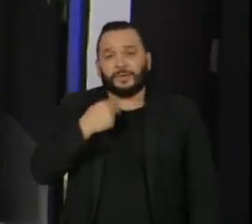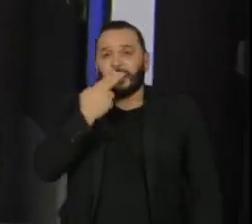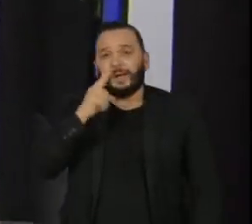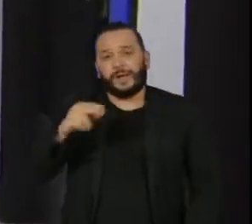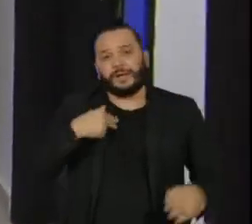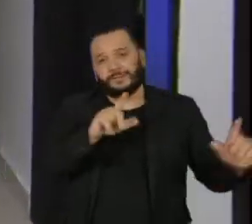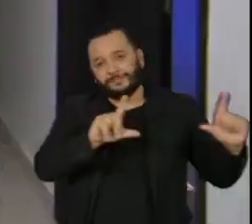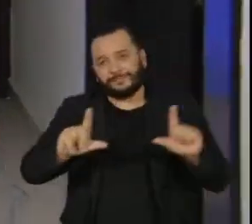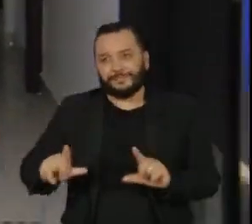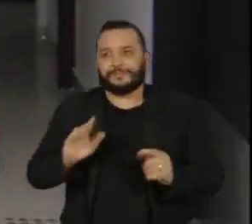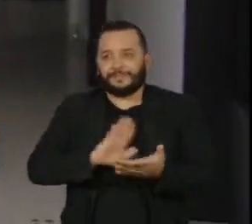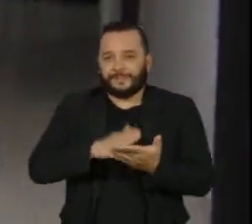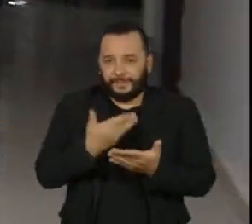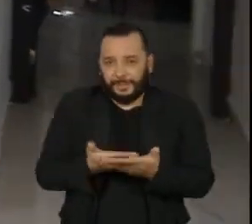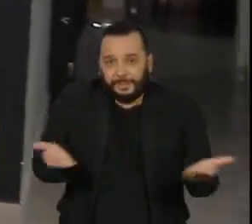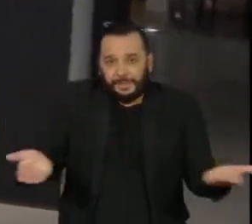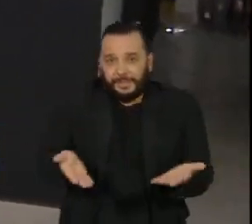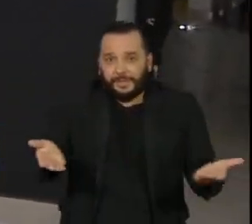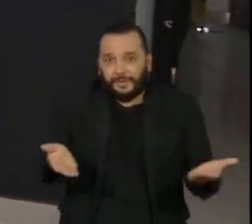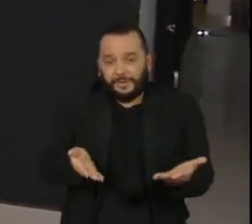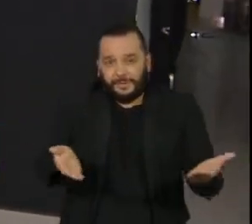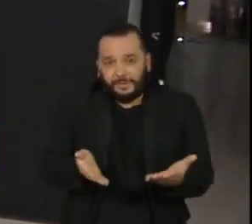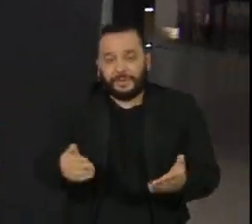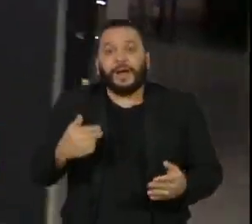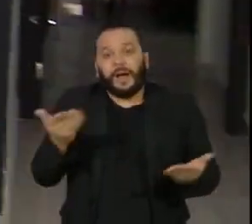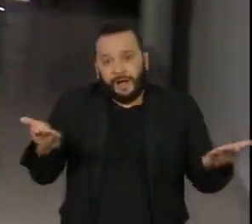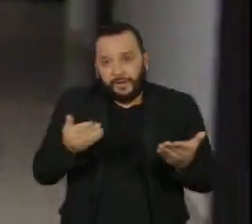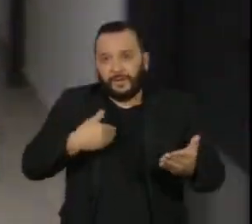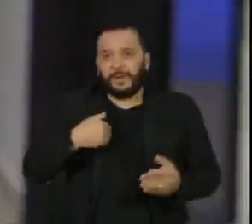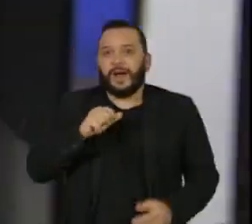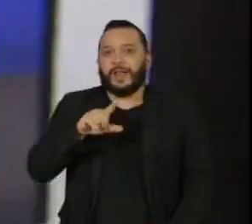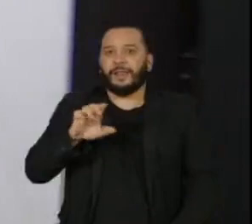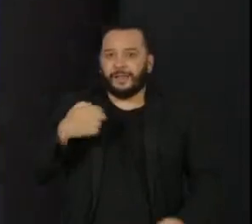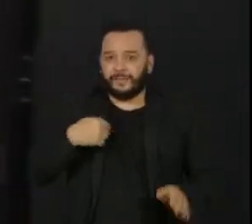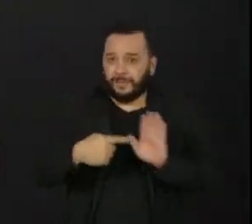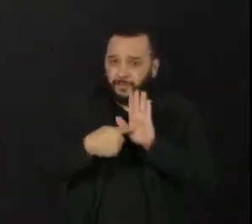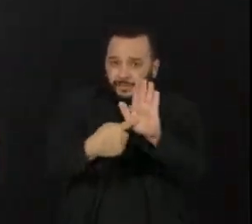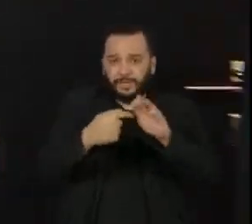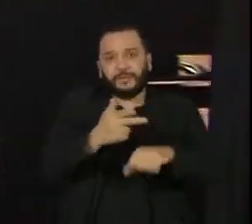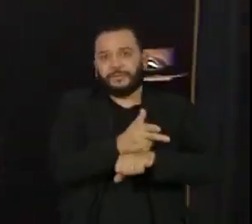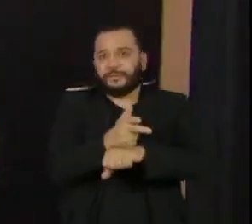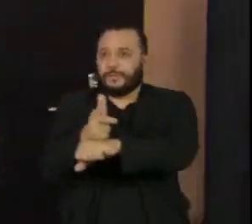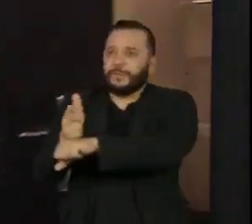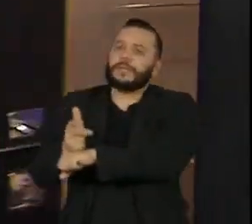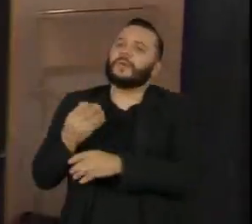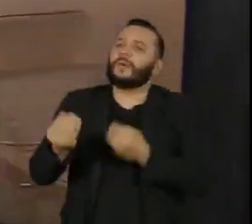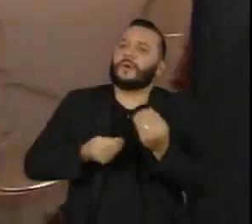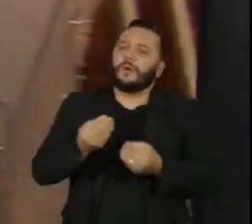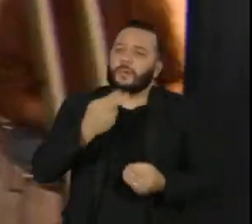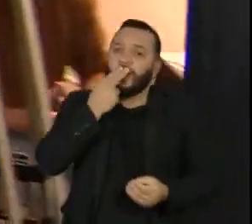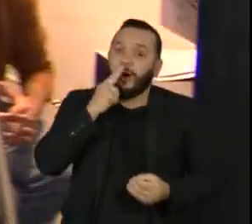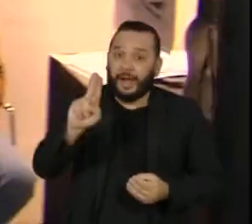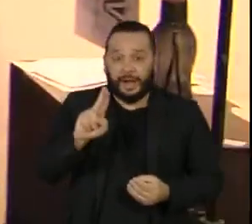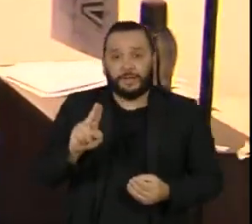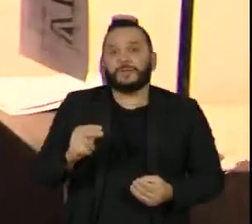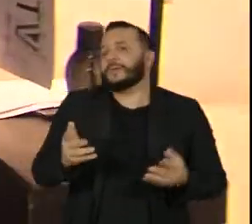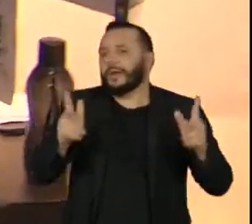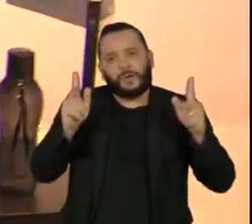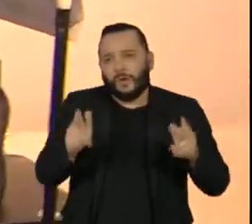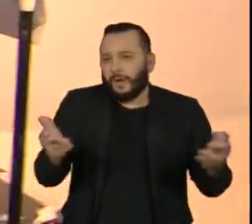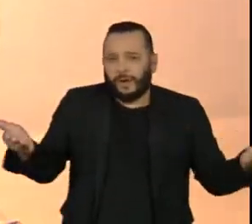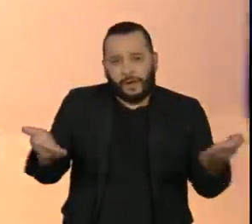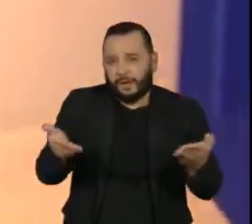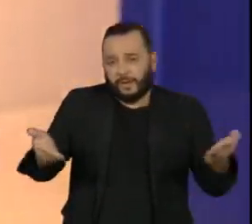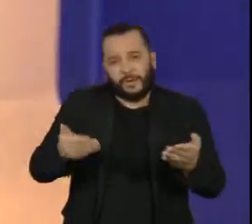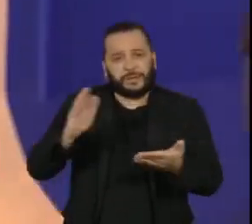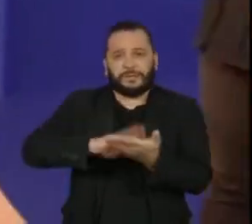aqui no canto esquerdo da imagem? Nosso cinegrafista, Alê Silva, vai mostrar no estúdio 2. O Hélio tá fazendo exatamente agora